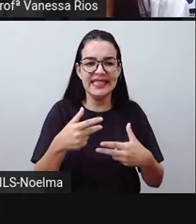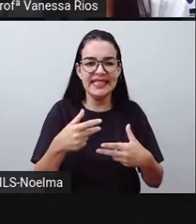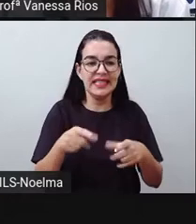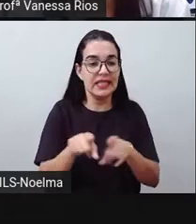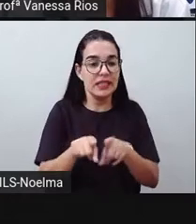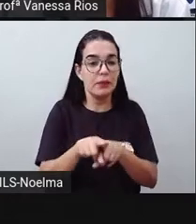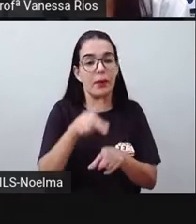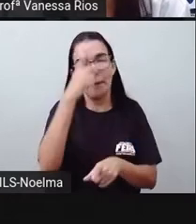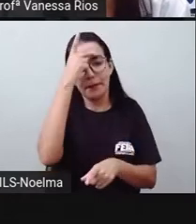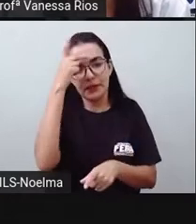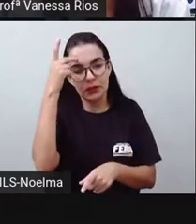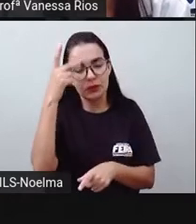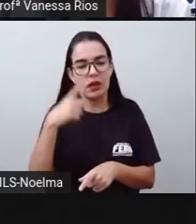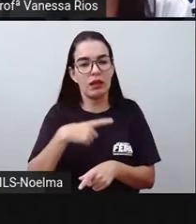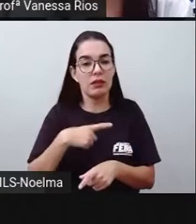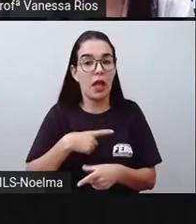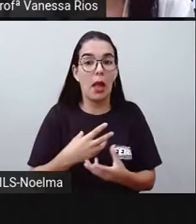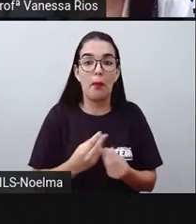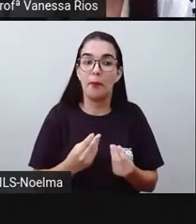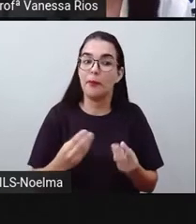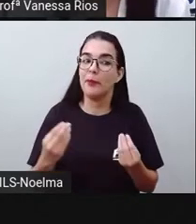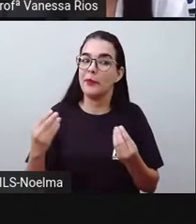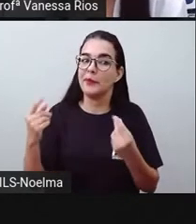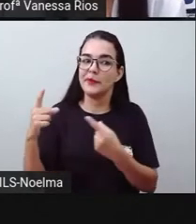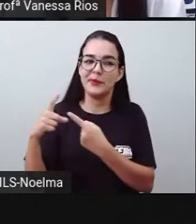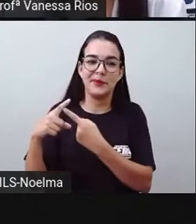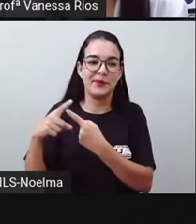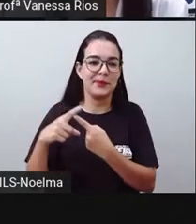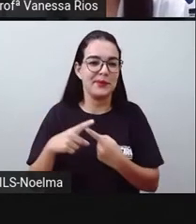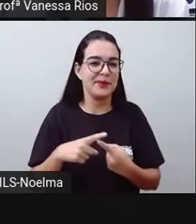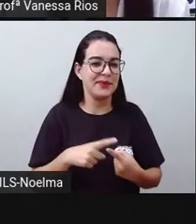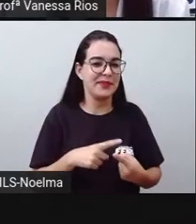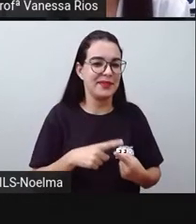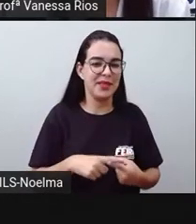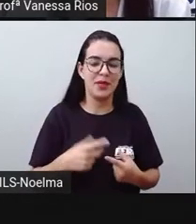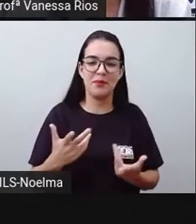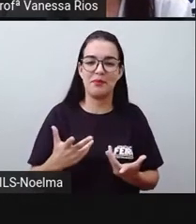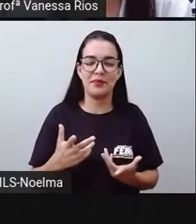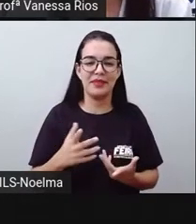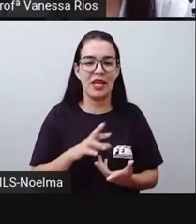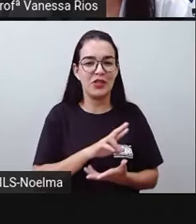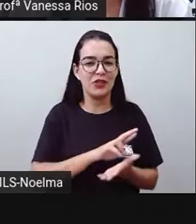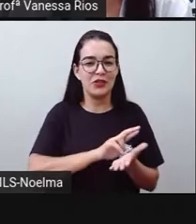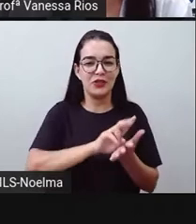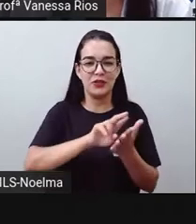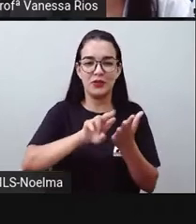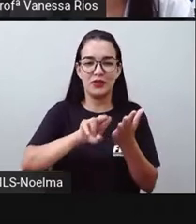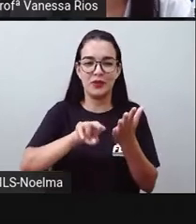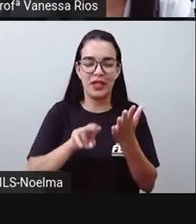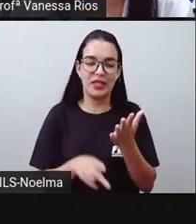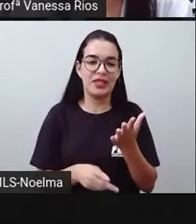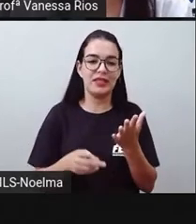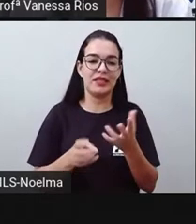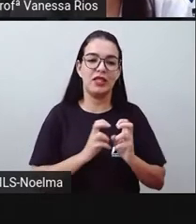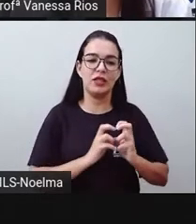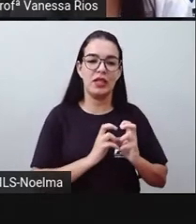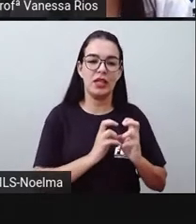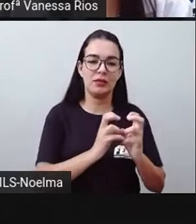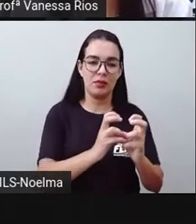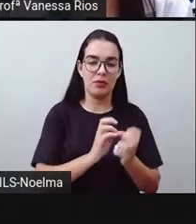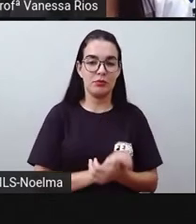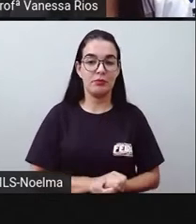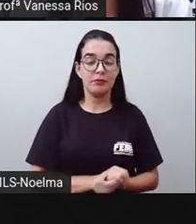meios de transporte, de muitos modelos e a gente observa que as pesquisas, que os